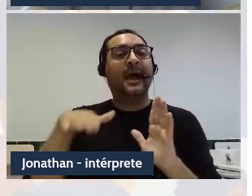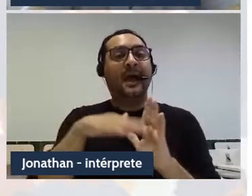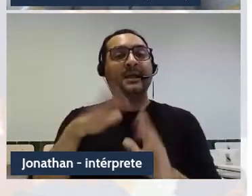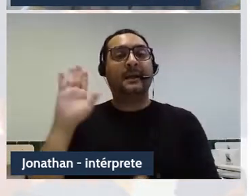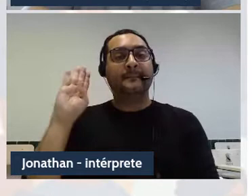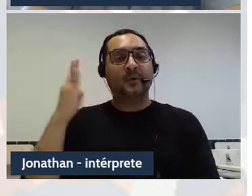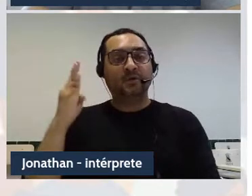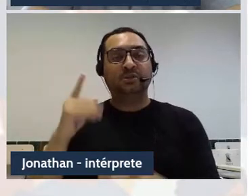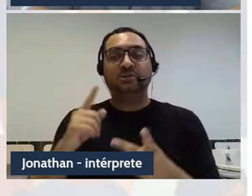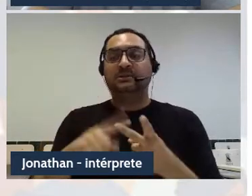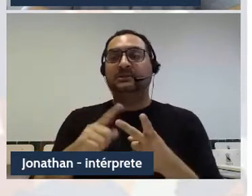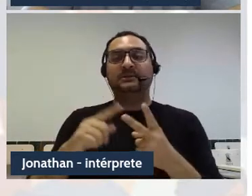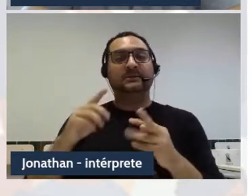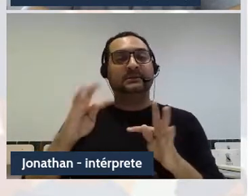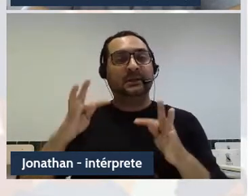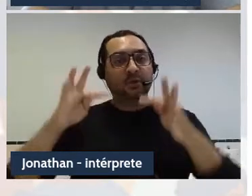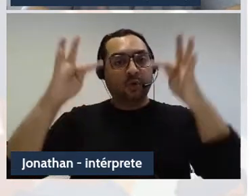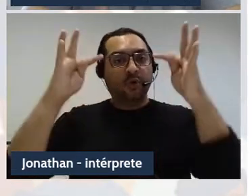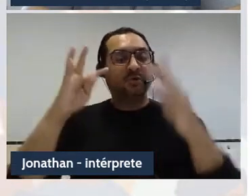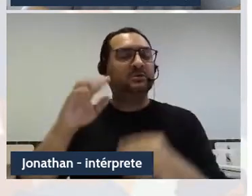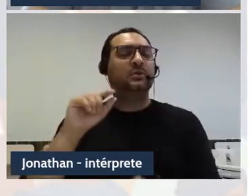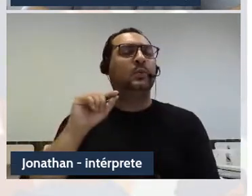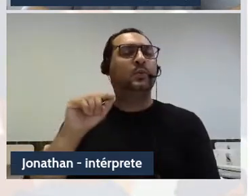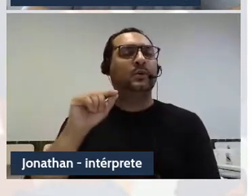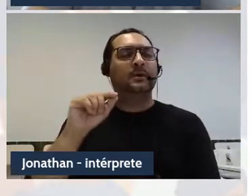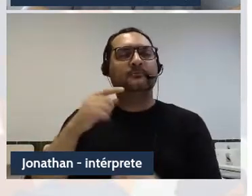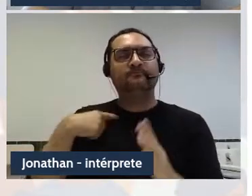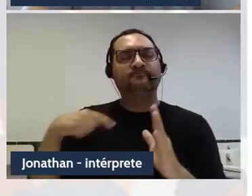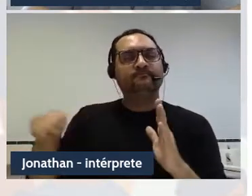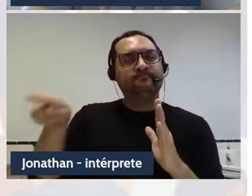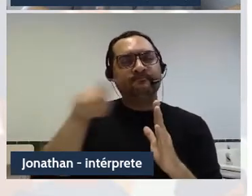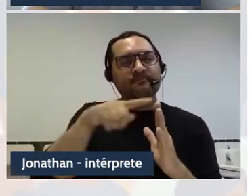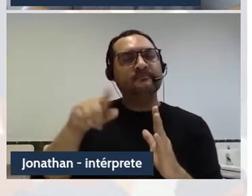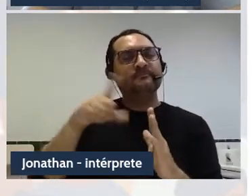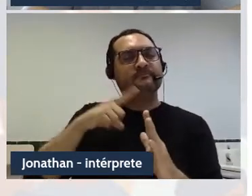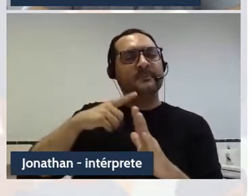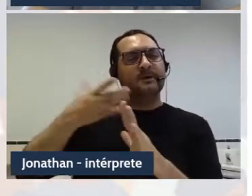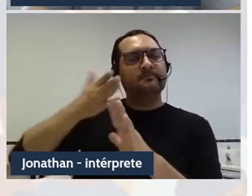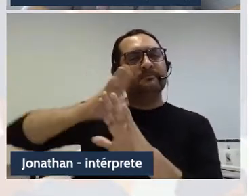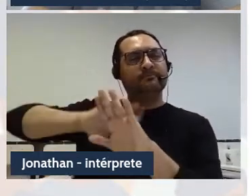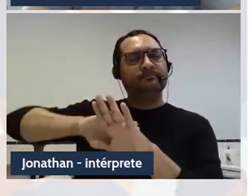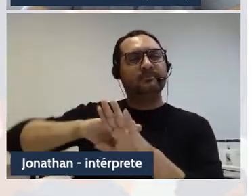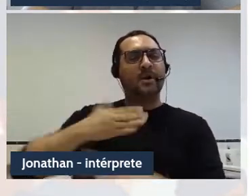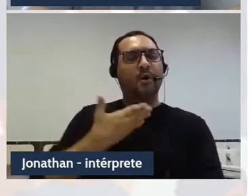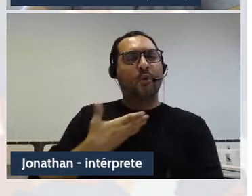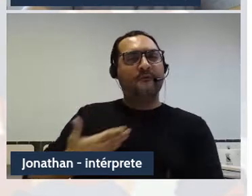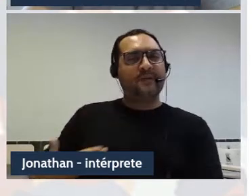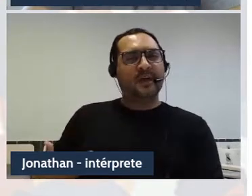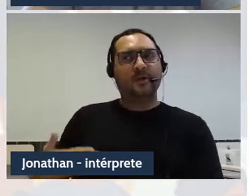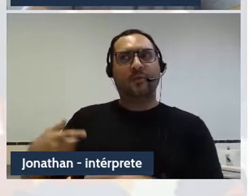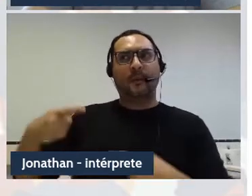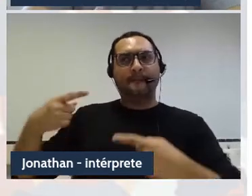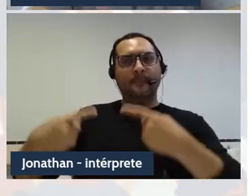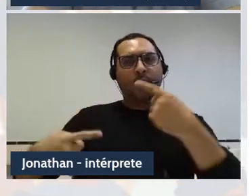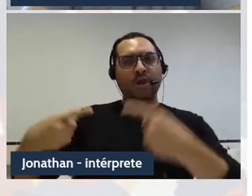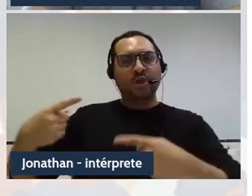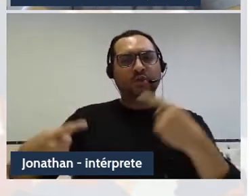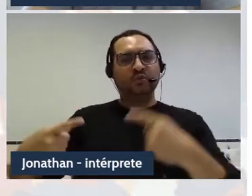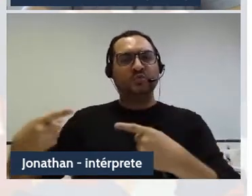conjunto como parte de um projeto de governo, projeto de política, de disputa internacional,